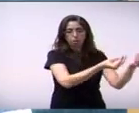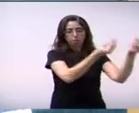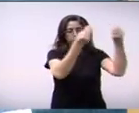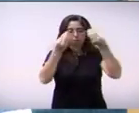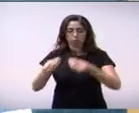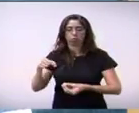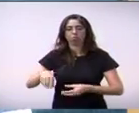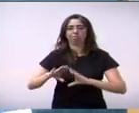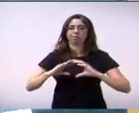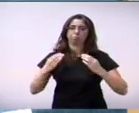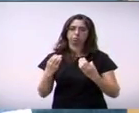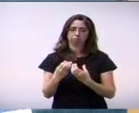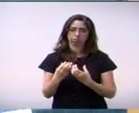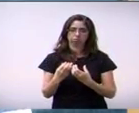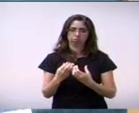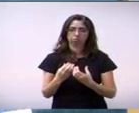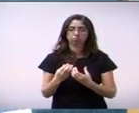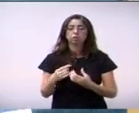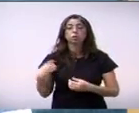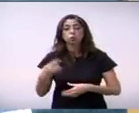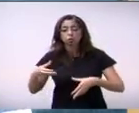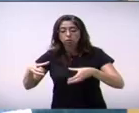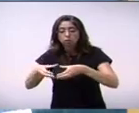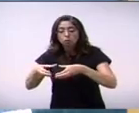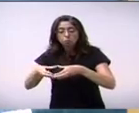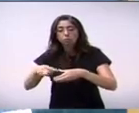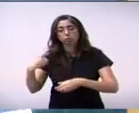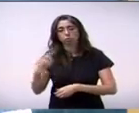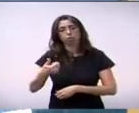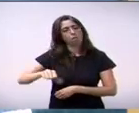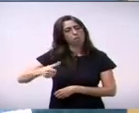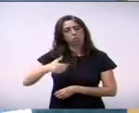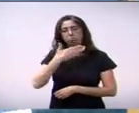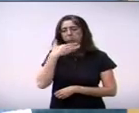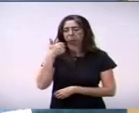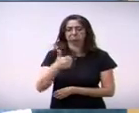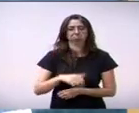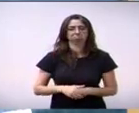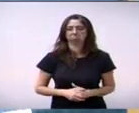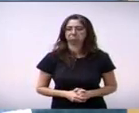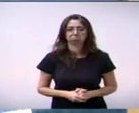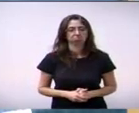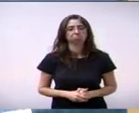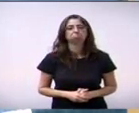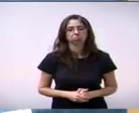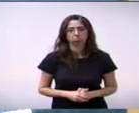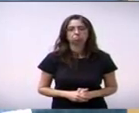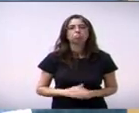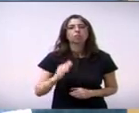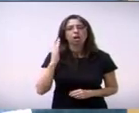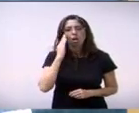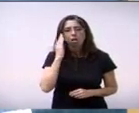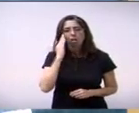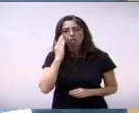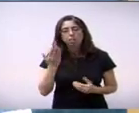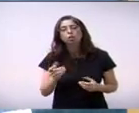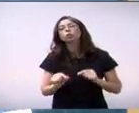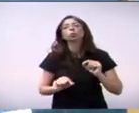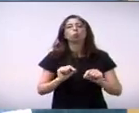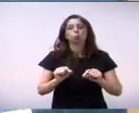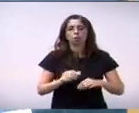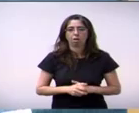vereadores, também analisamos. Como bem dito pelo vereador, ele entende tão bem de lavras como entende de